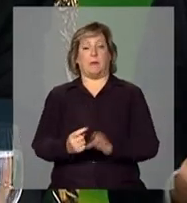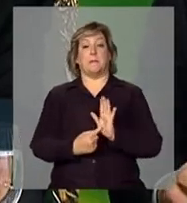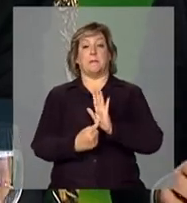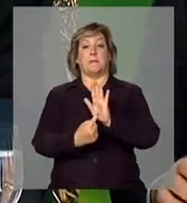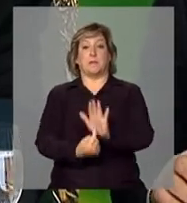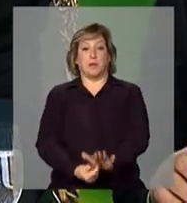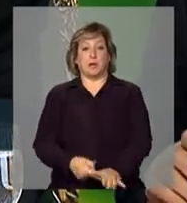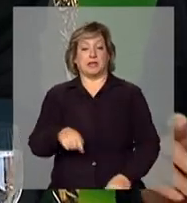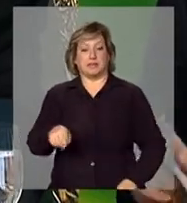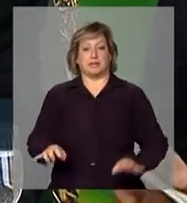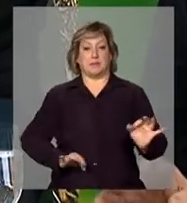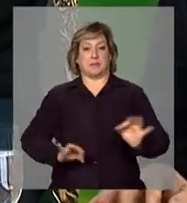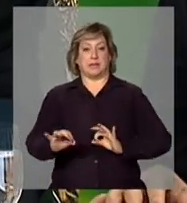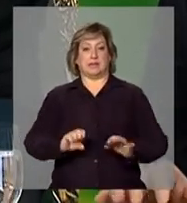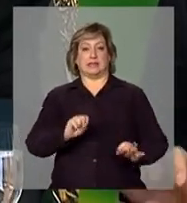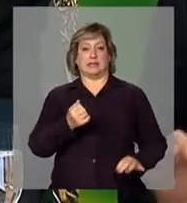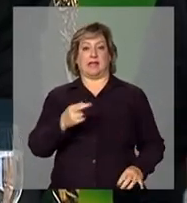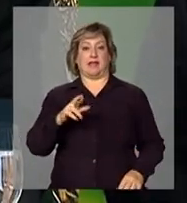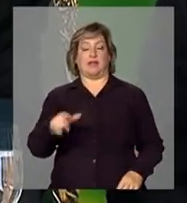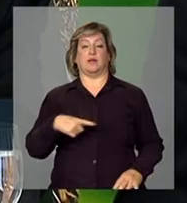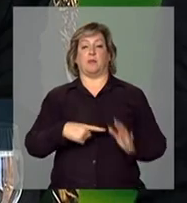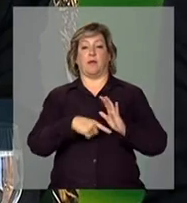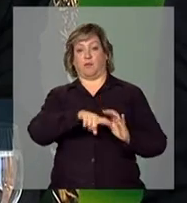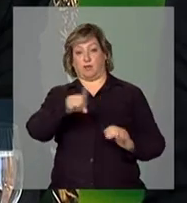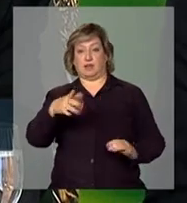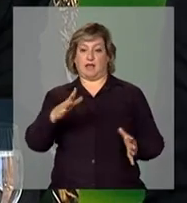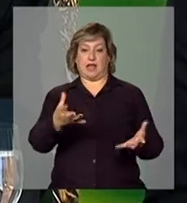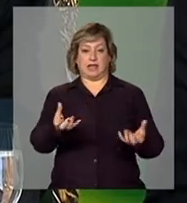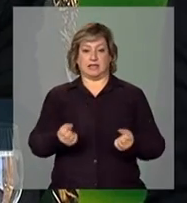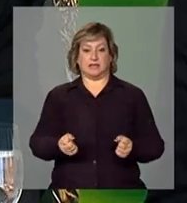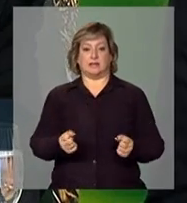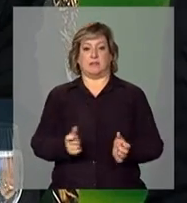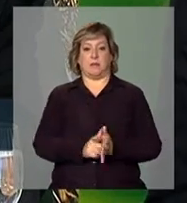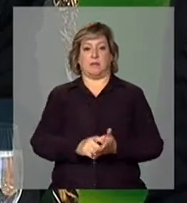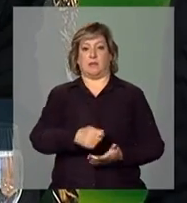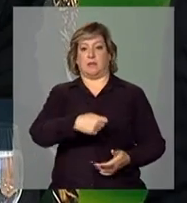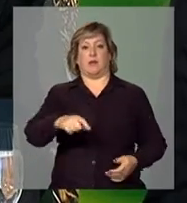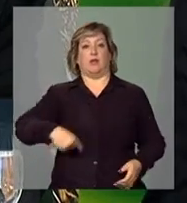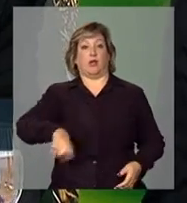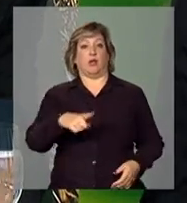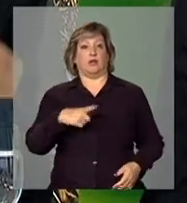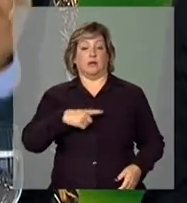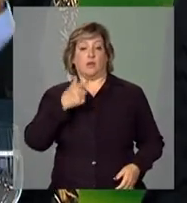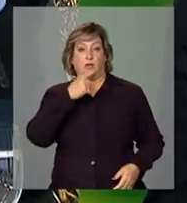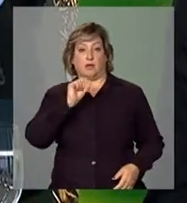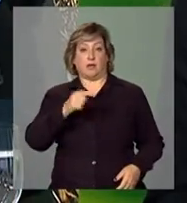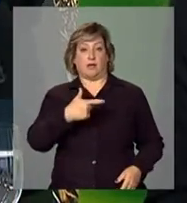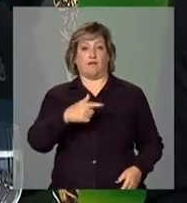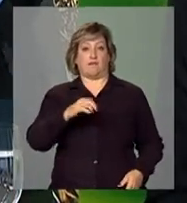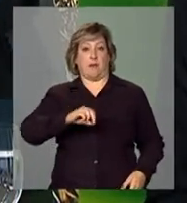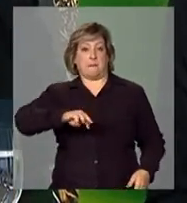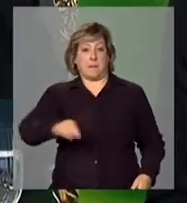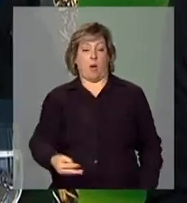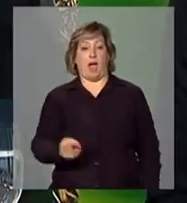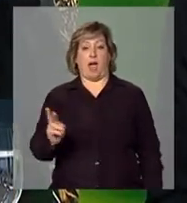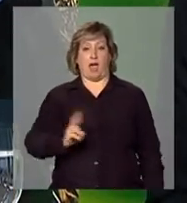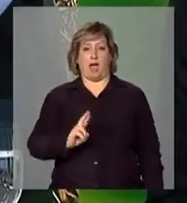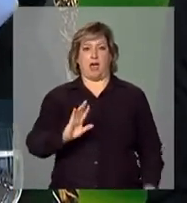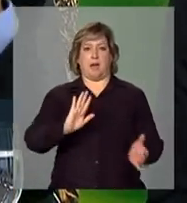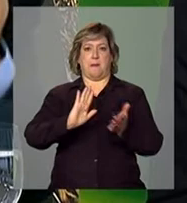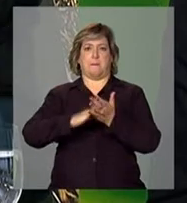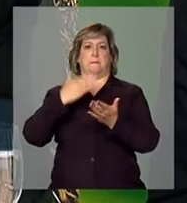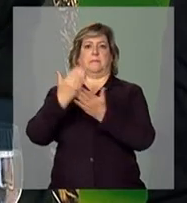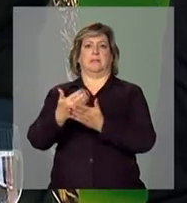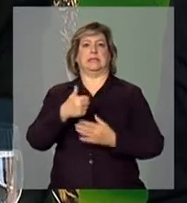o Plano Safra mostrou, e vocês devem ter recebido, que nós saímos de 20 bilhões de reais para